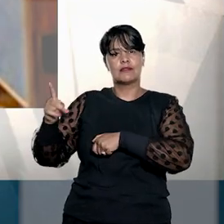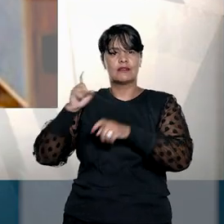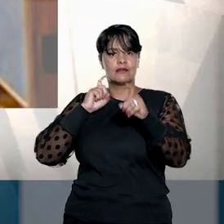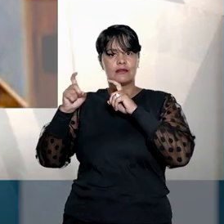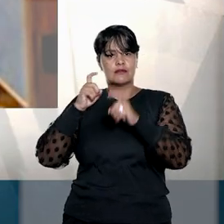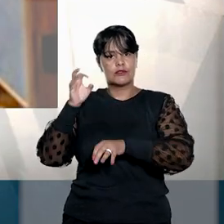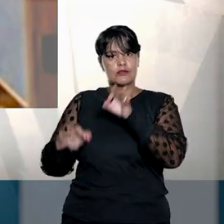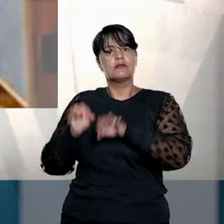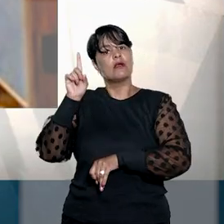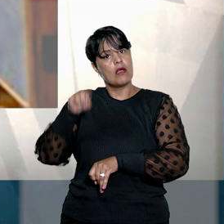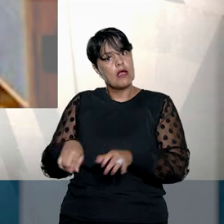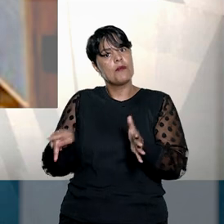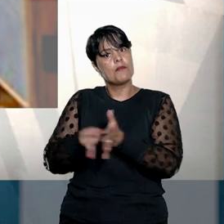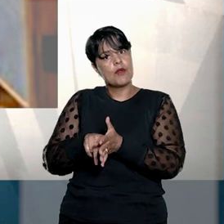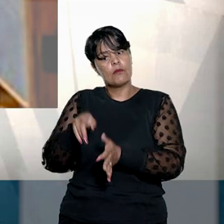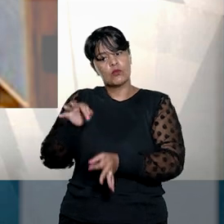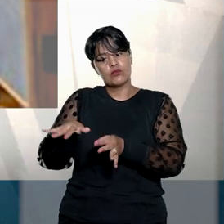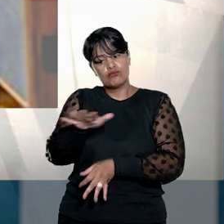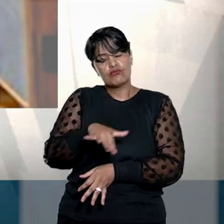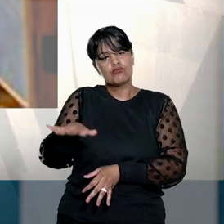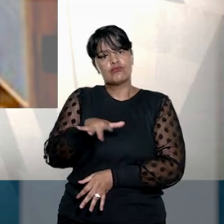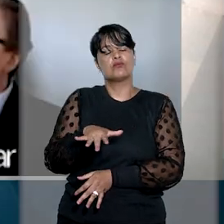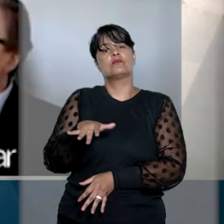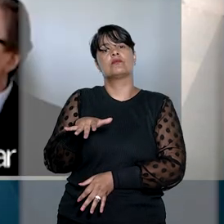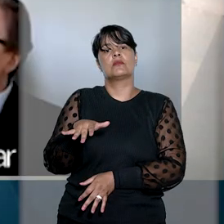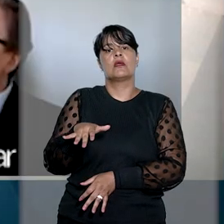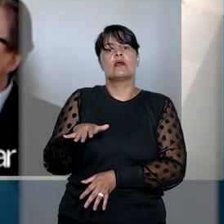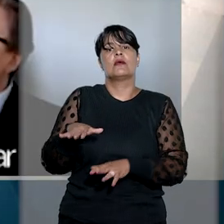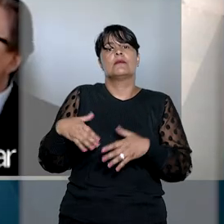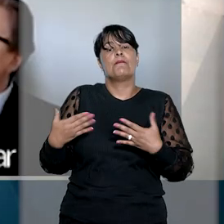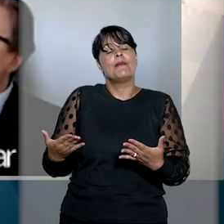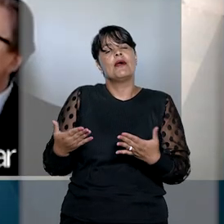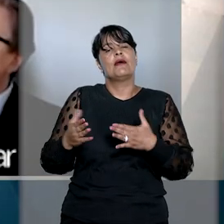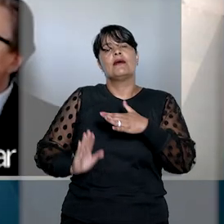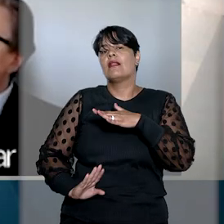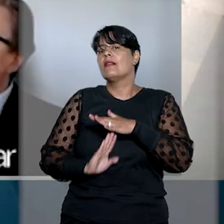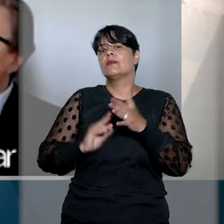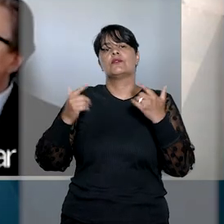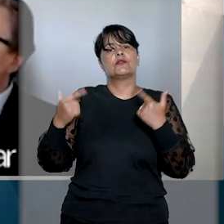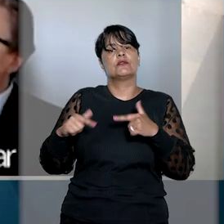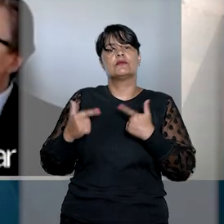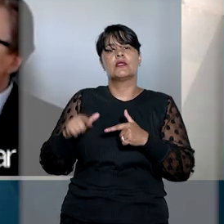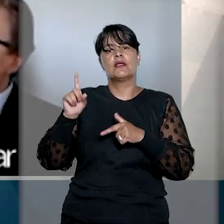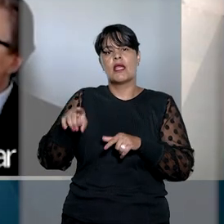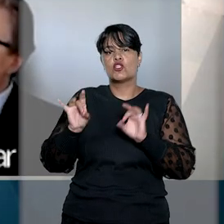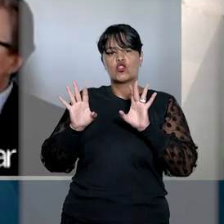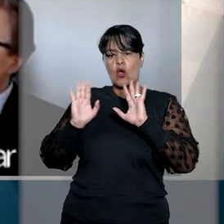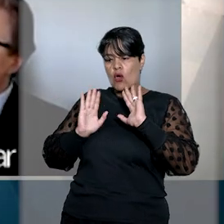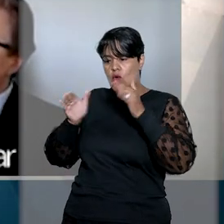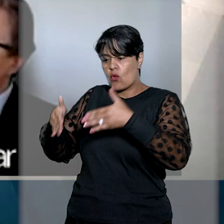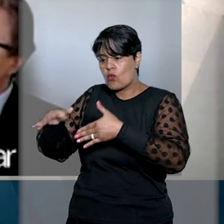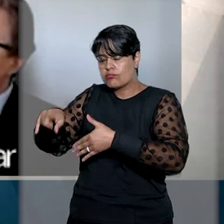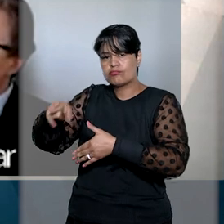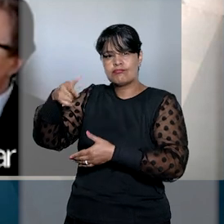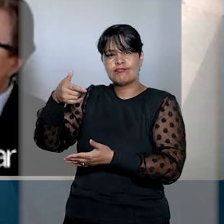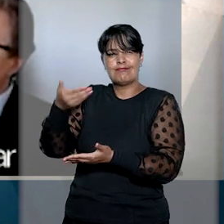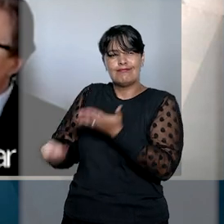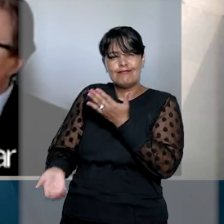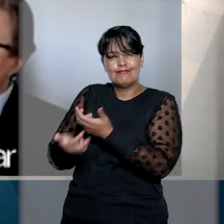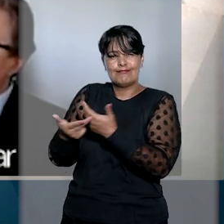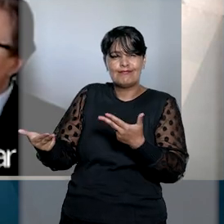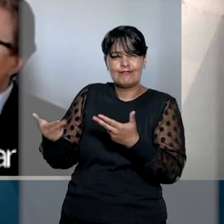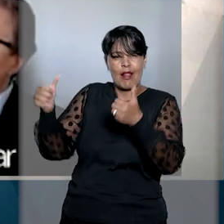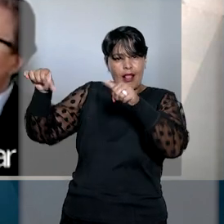possuem natureza jurídica de auxiliar do juízo, não se limitando a representar a parte falida ou mesmo os